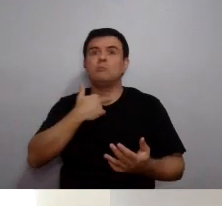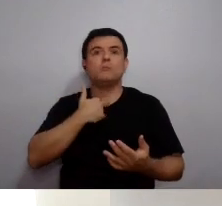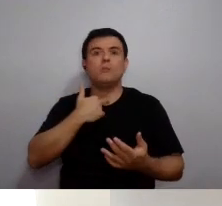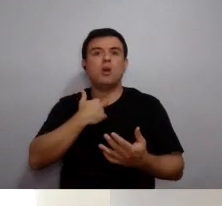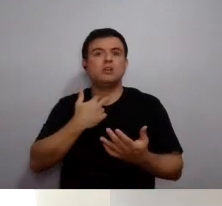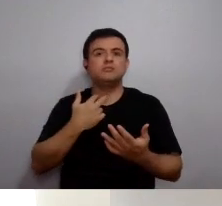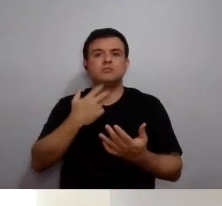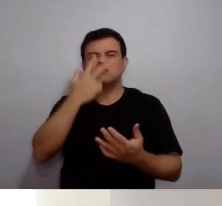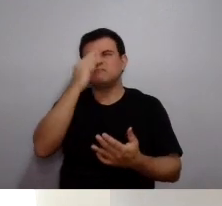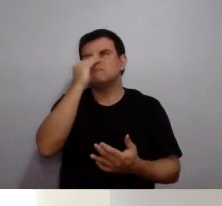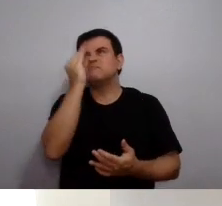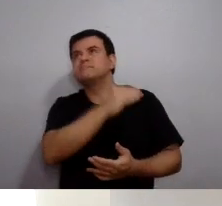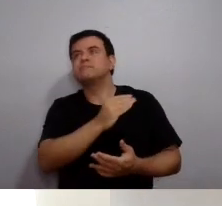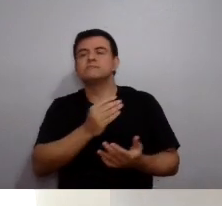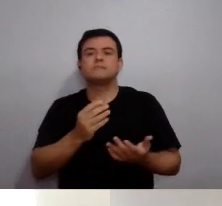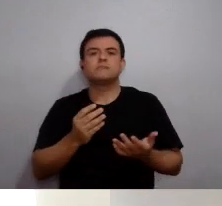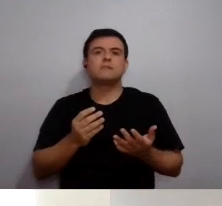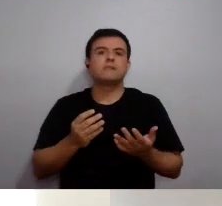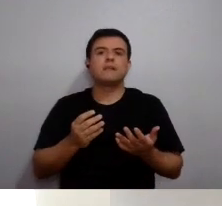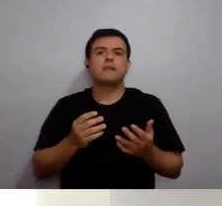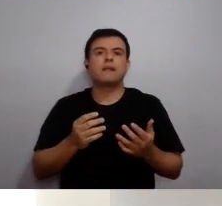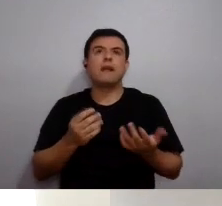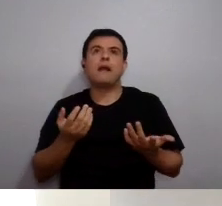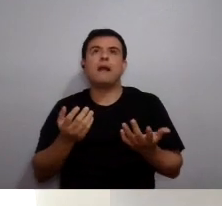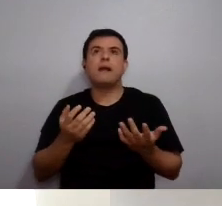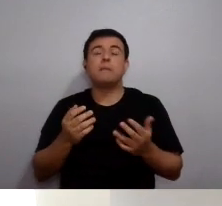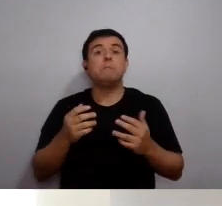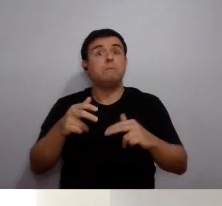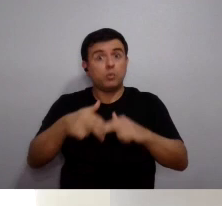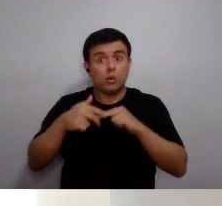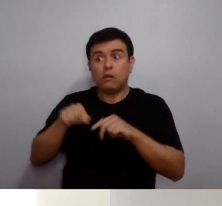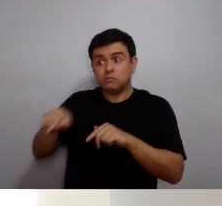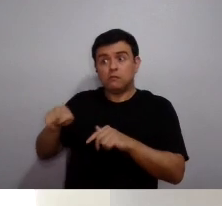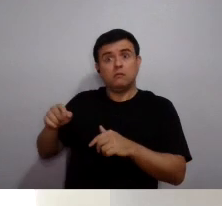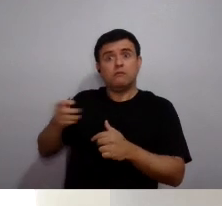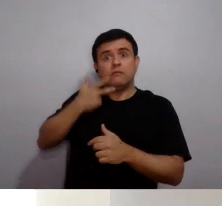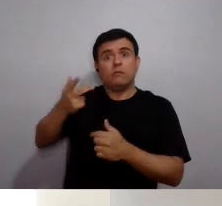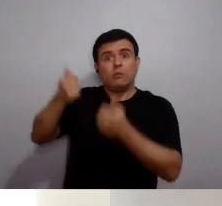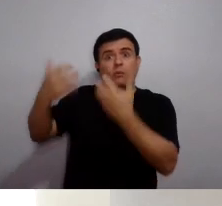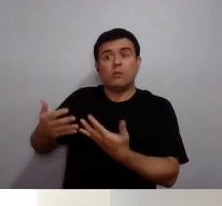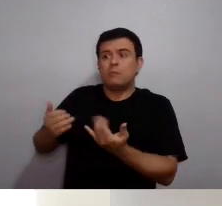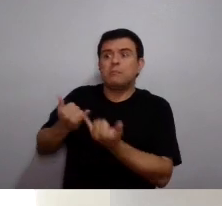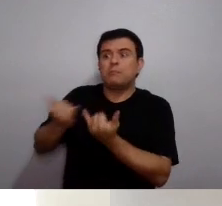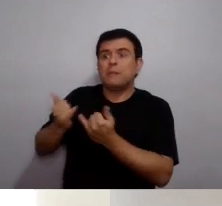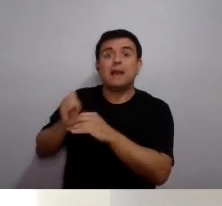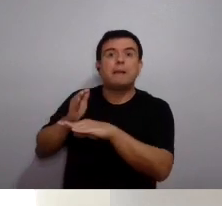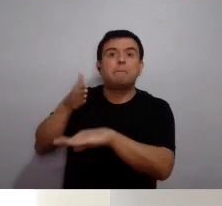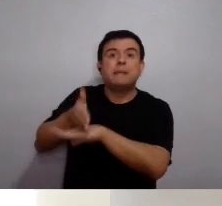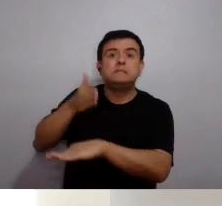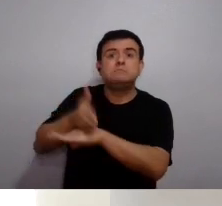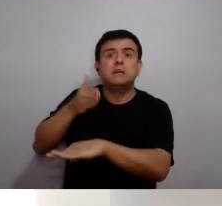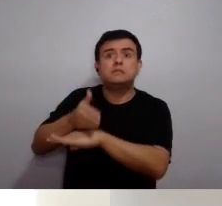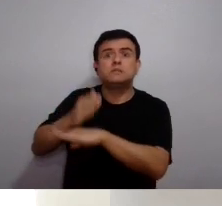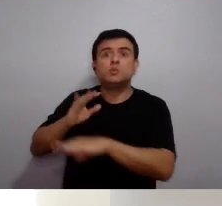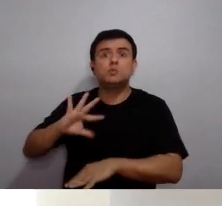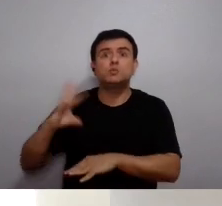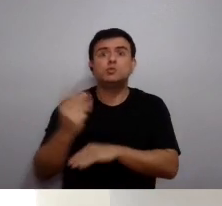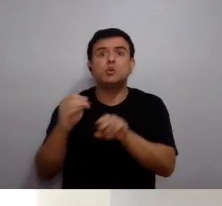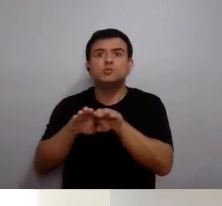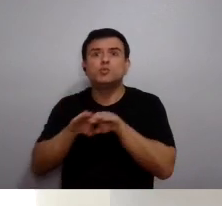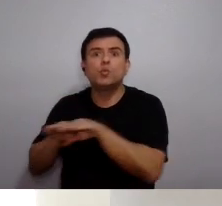poderá ser descartado por qualidades como essa lembrada, a da participação plena